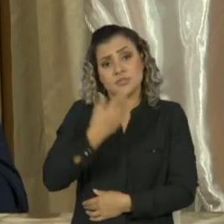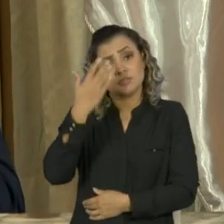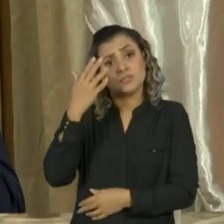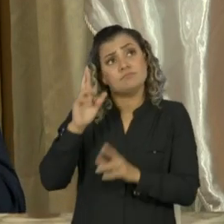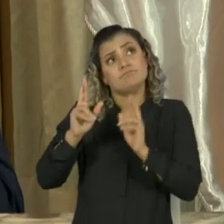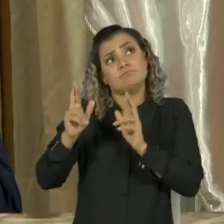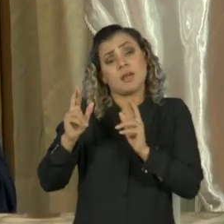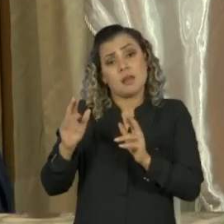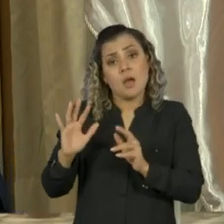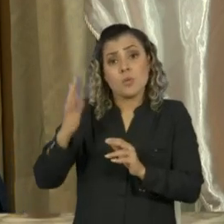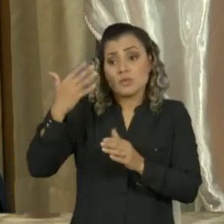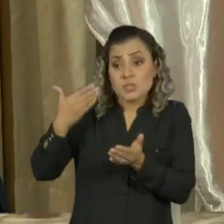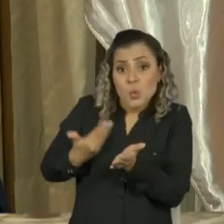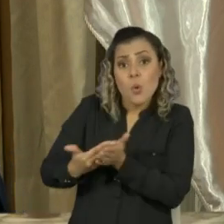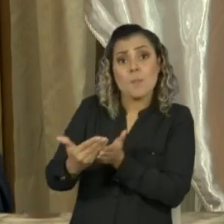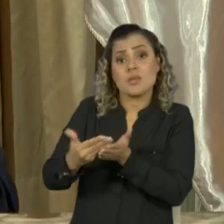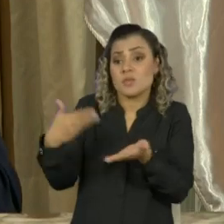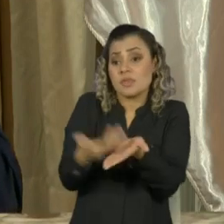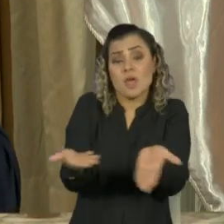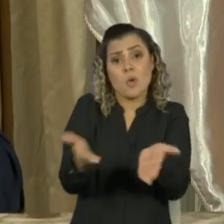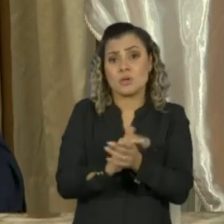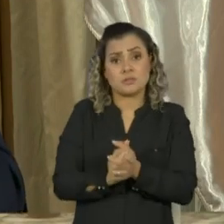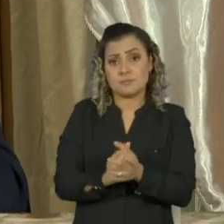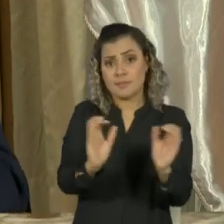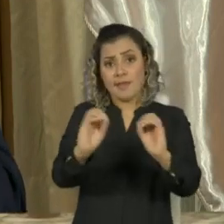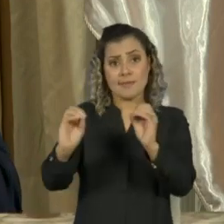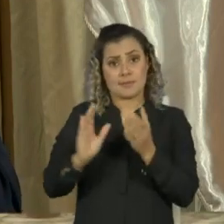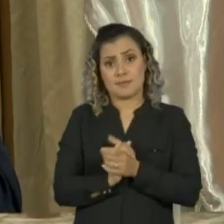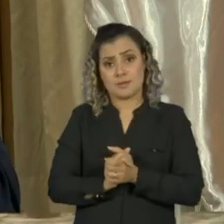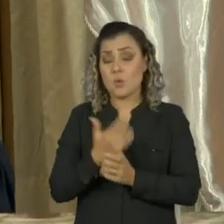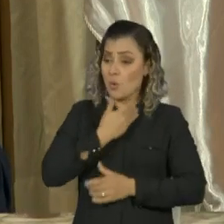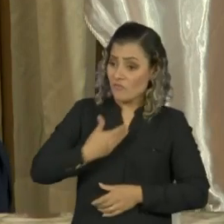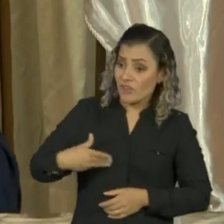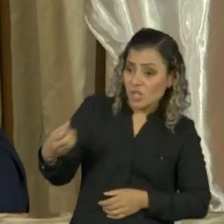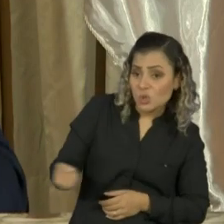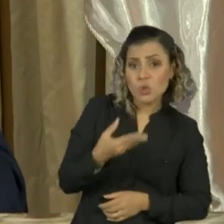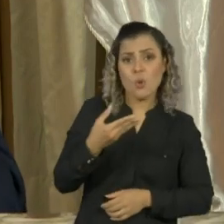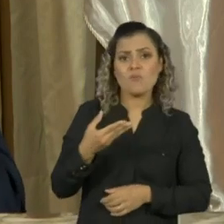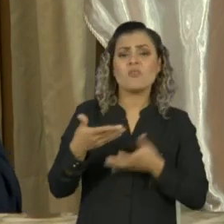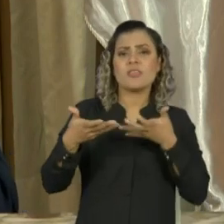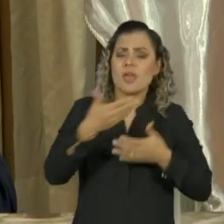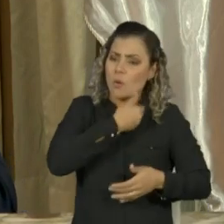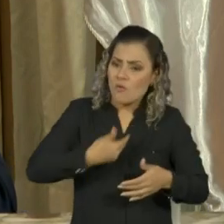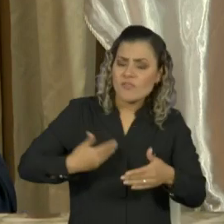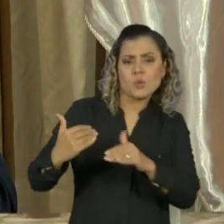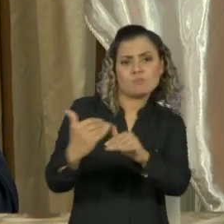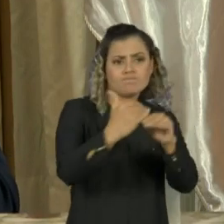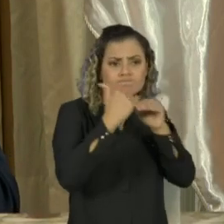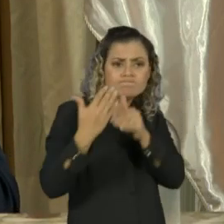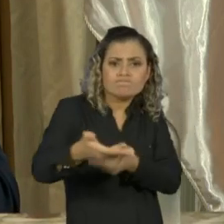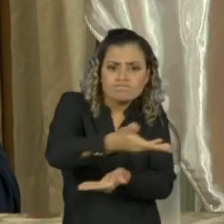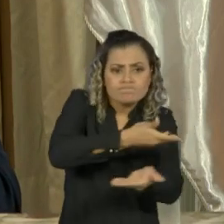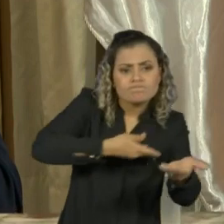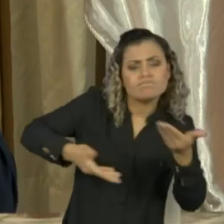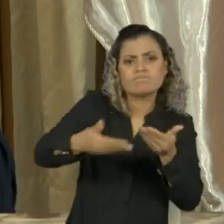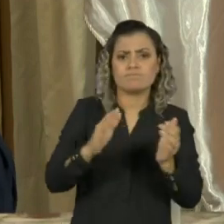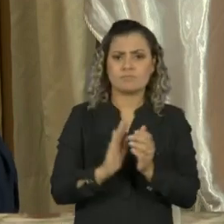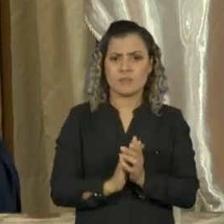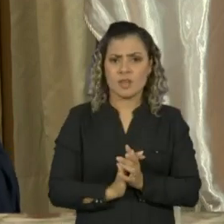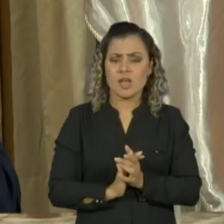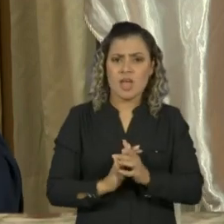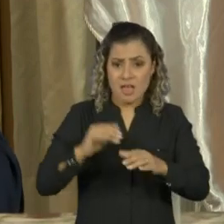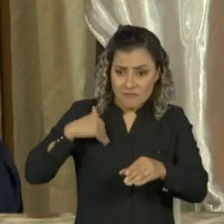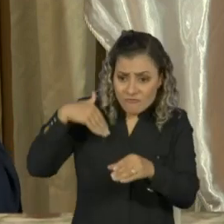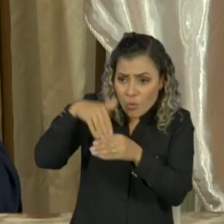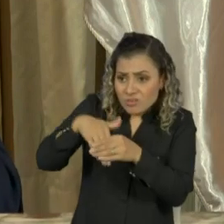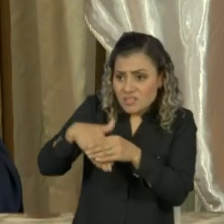acontecesse desde o início desse governo, um novo governo. Um governo que governa para todos, que não tem, depois das